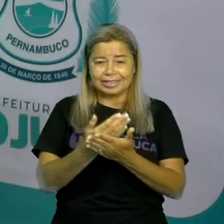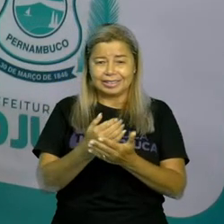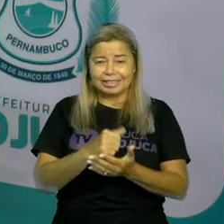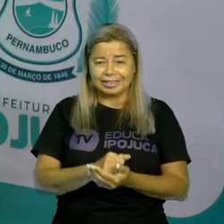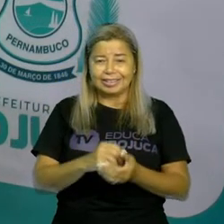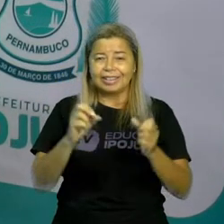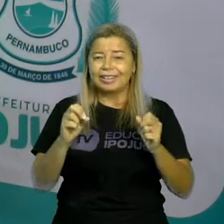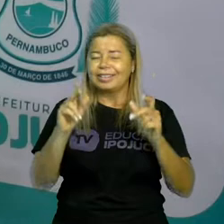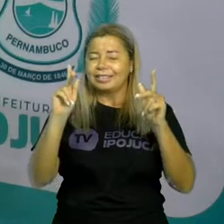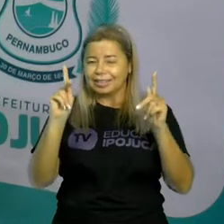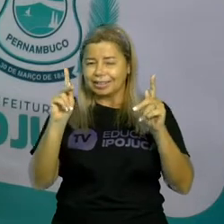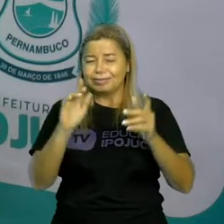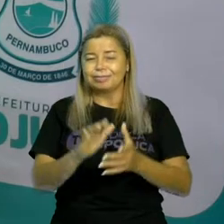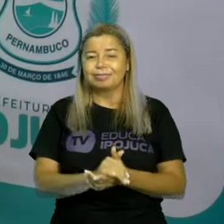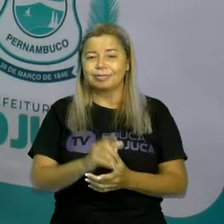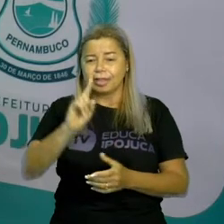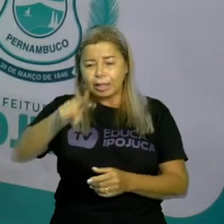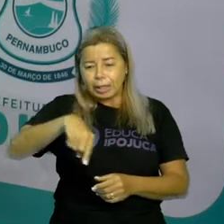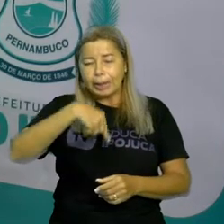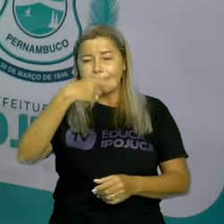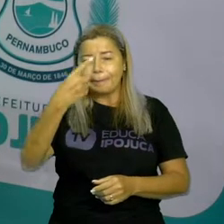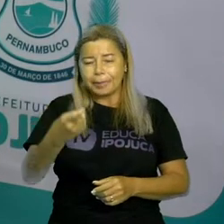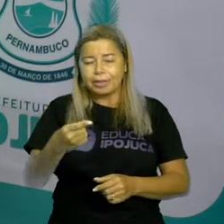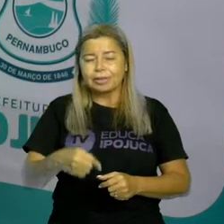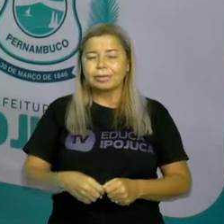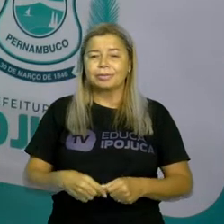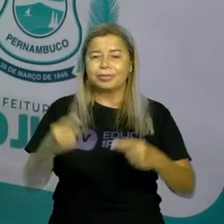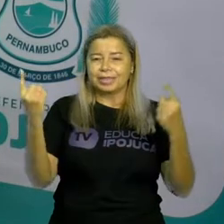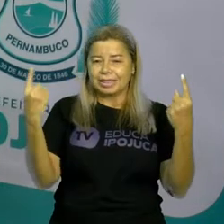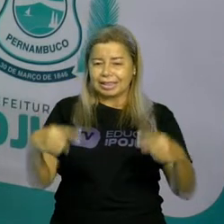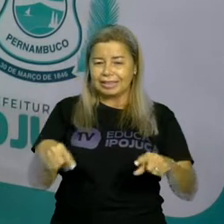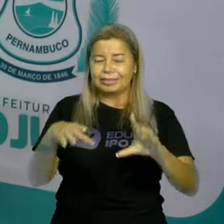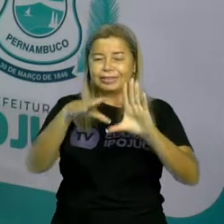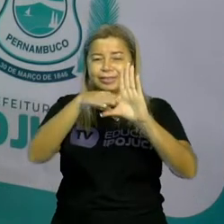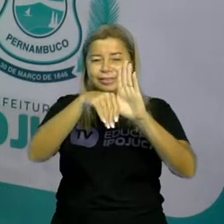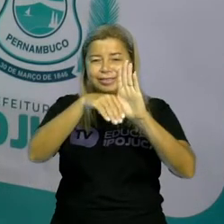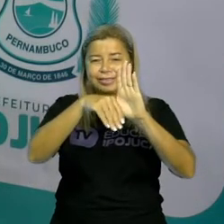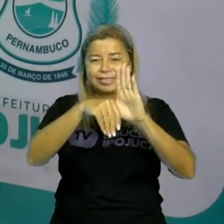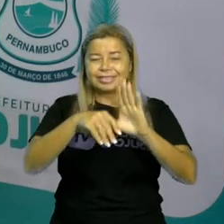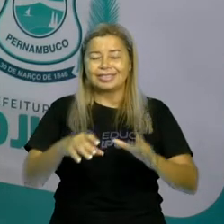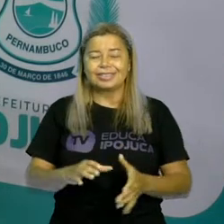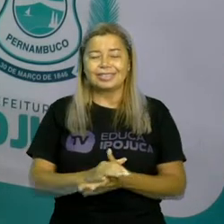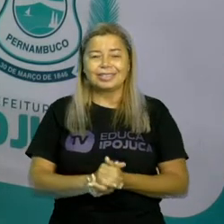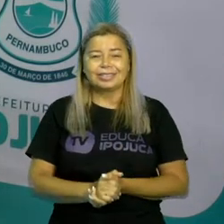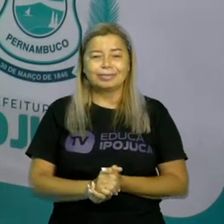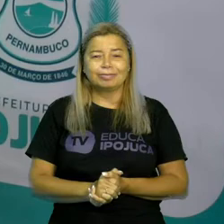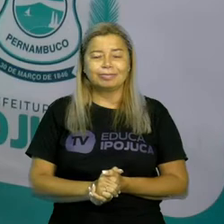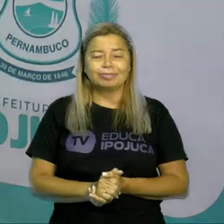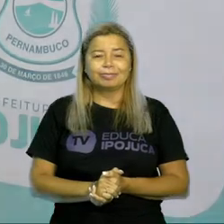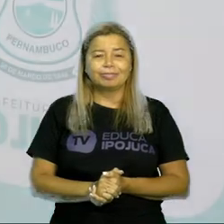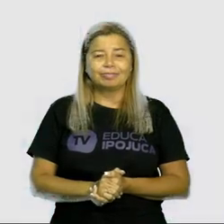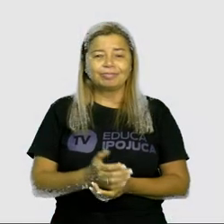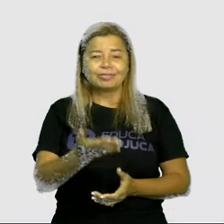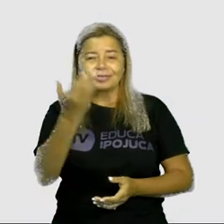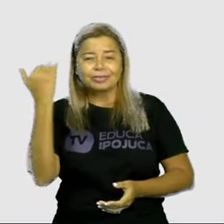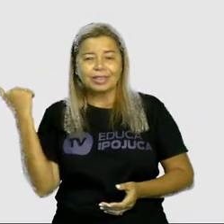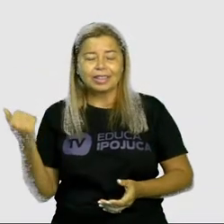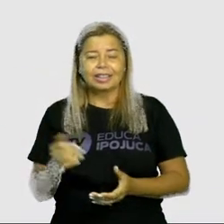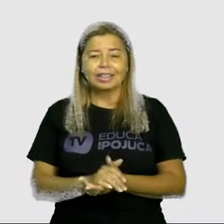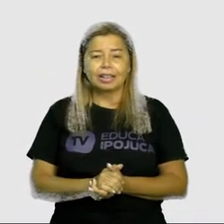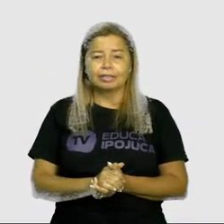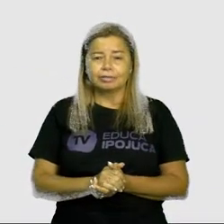Vamos para o próximo desafio do trava-línguas. Vamos lá.